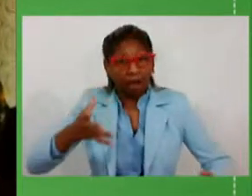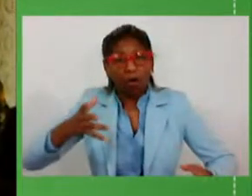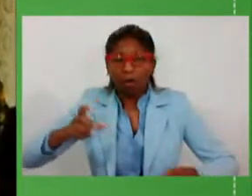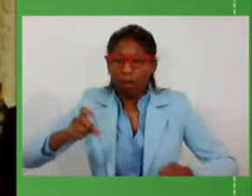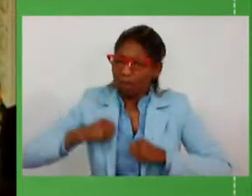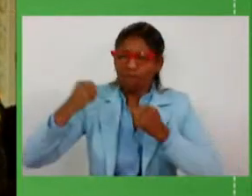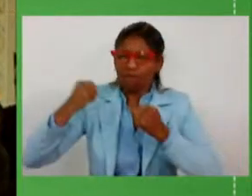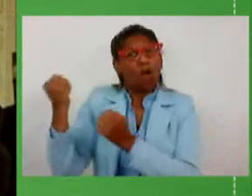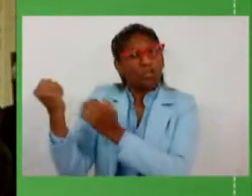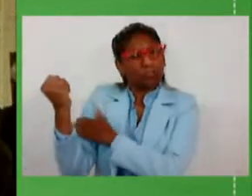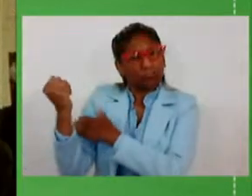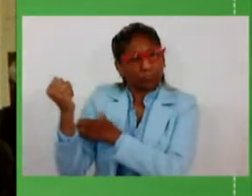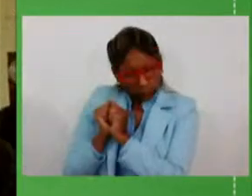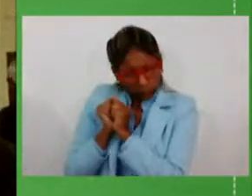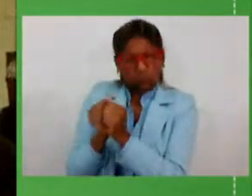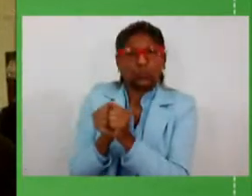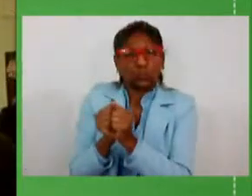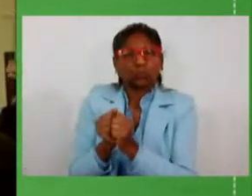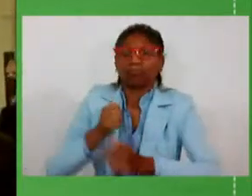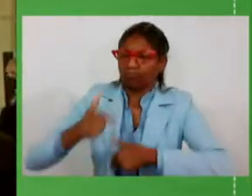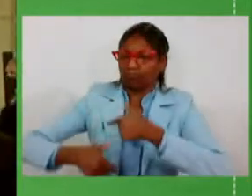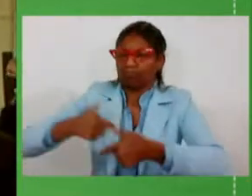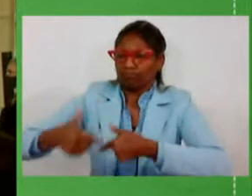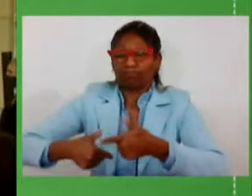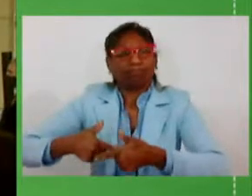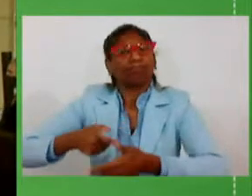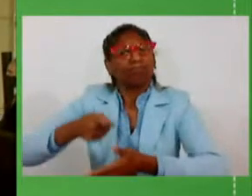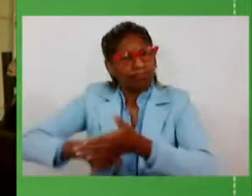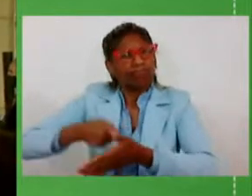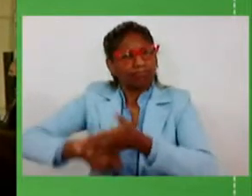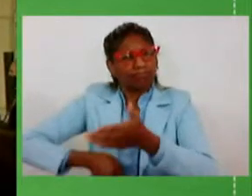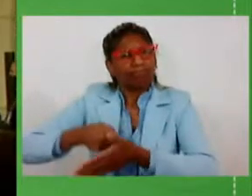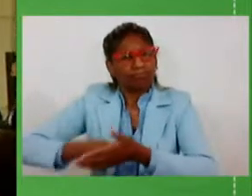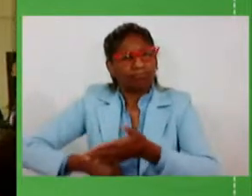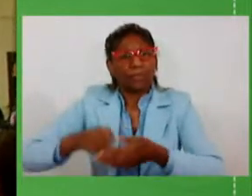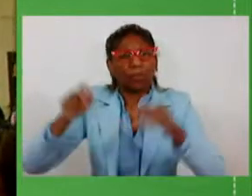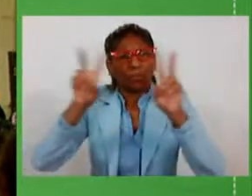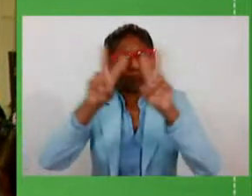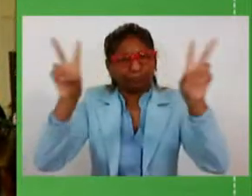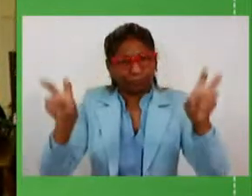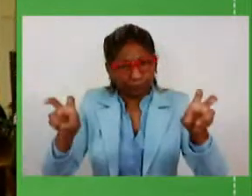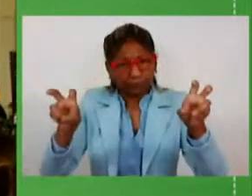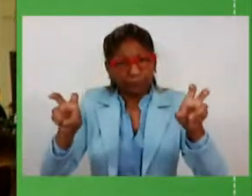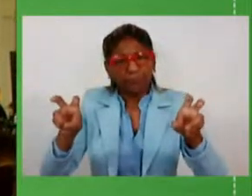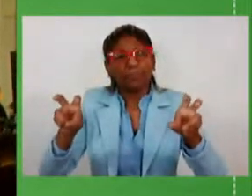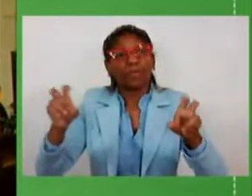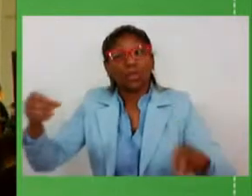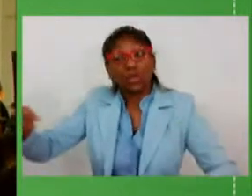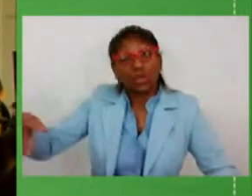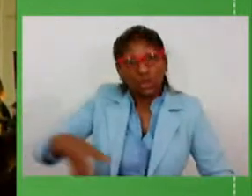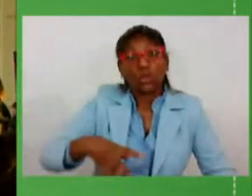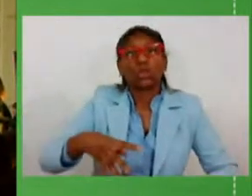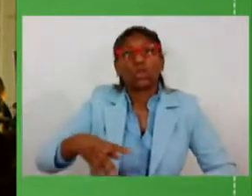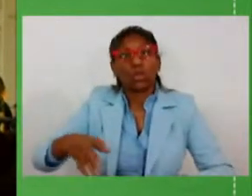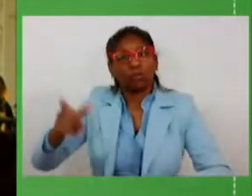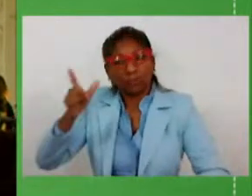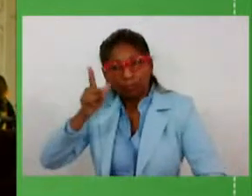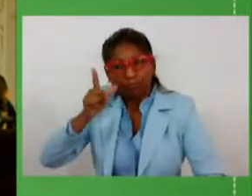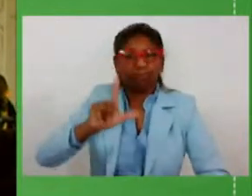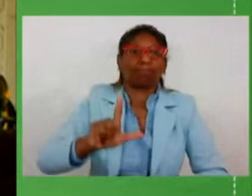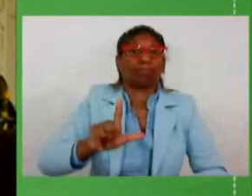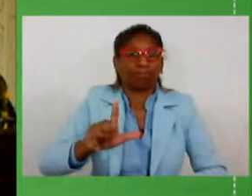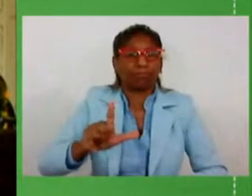Estado na direção de novas conquistas, ou como diz o slogan do nosso governo, para novas façanhas. Os